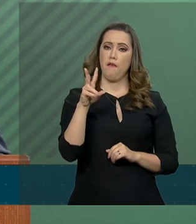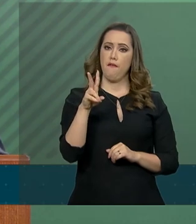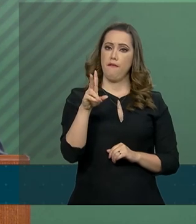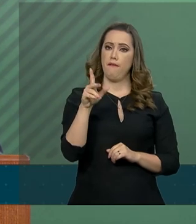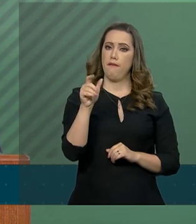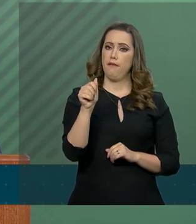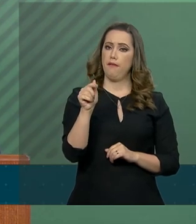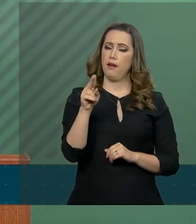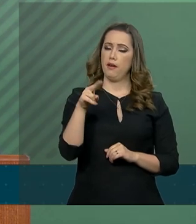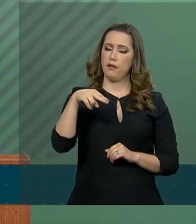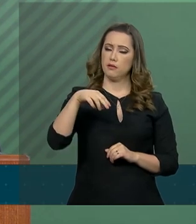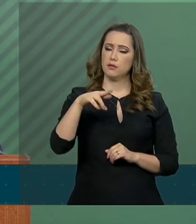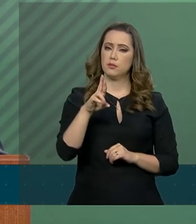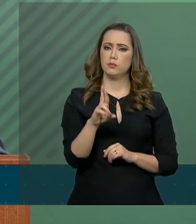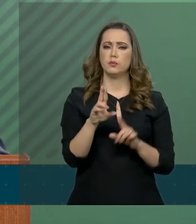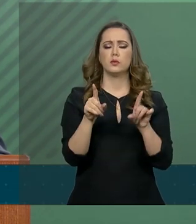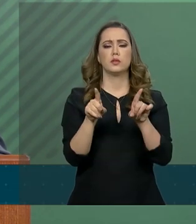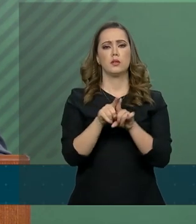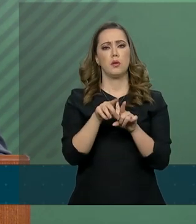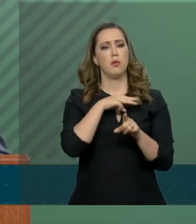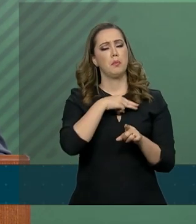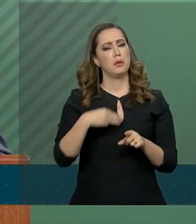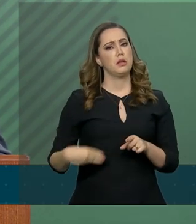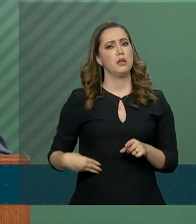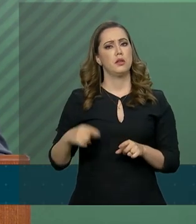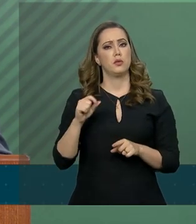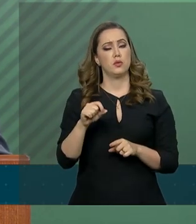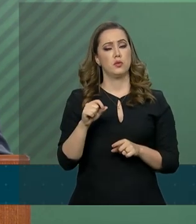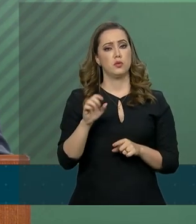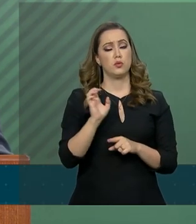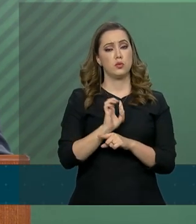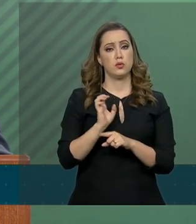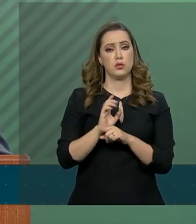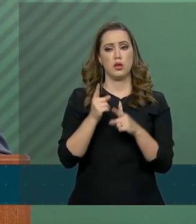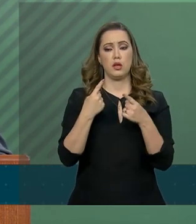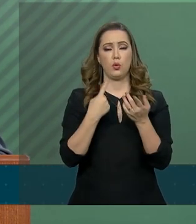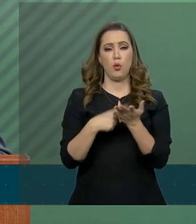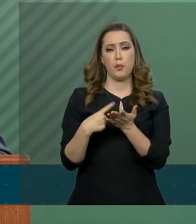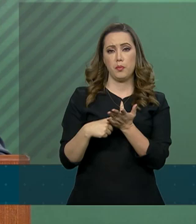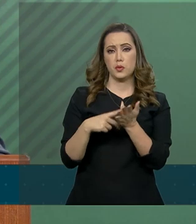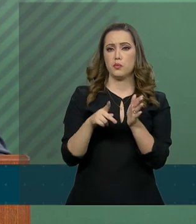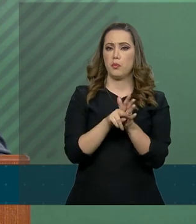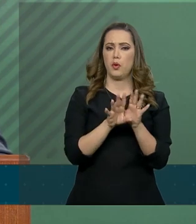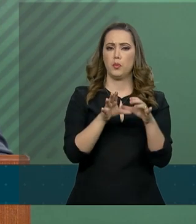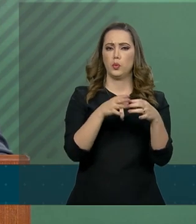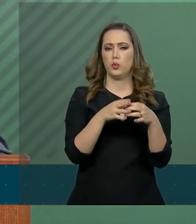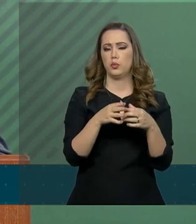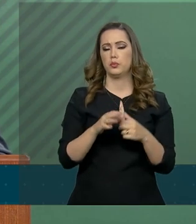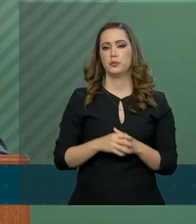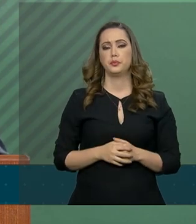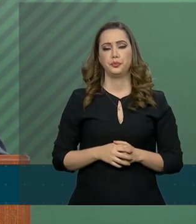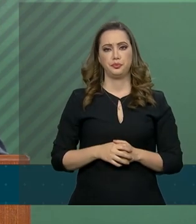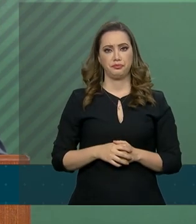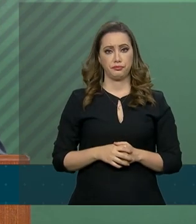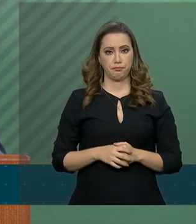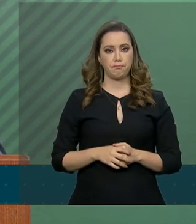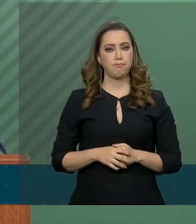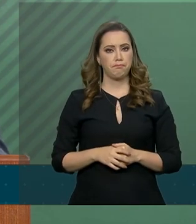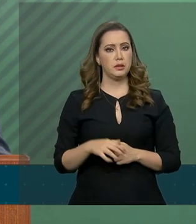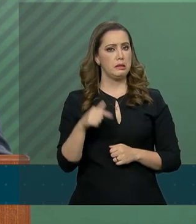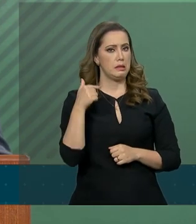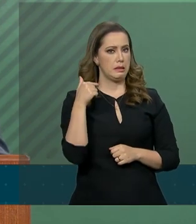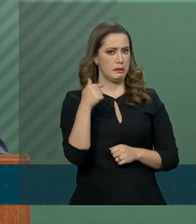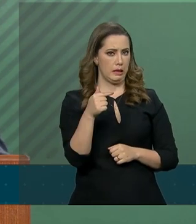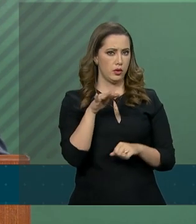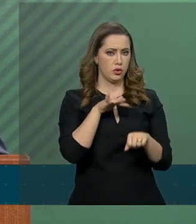ministro de Estado da Controladoria Geral da União, Assuntos da Pasta. Teremos, às 19h,